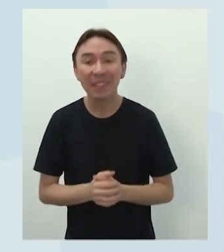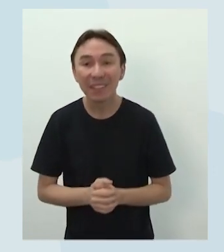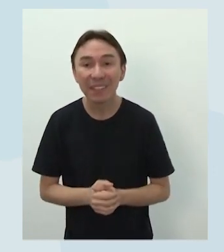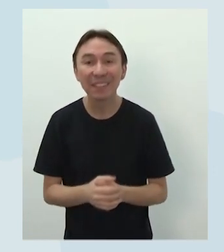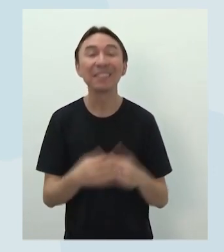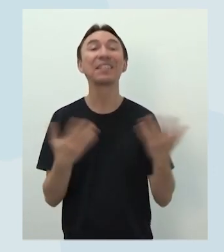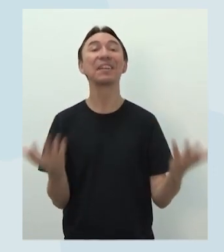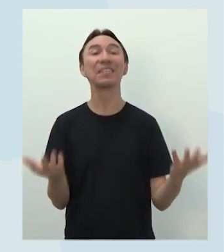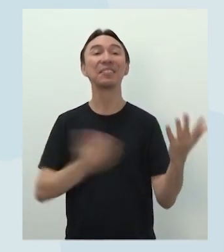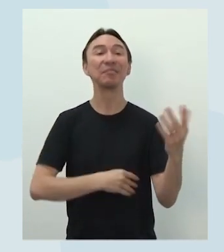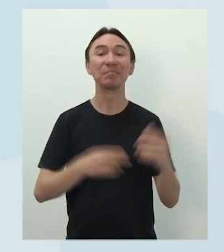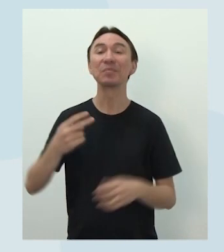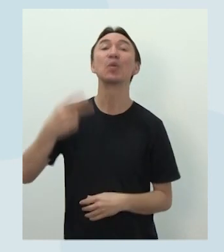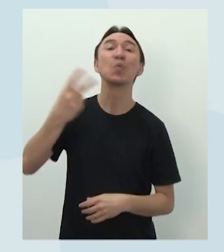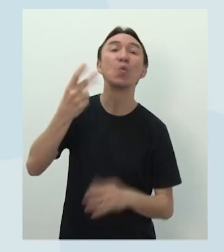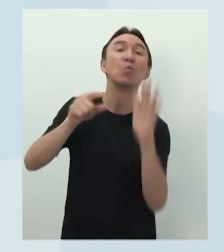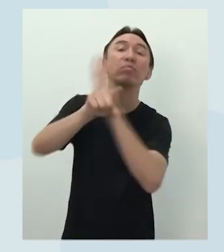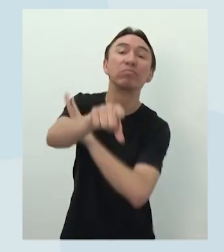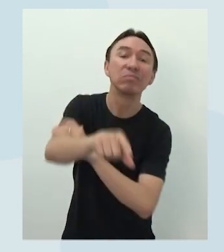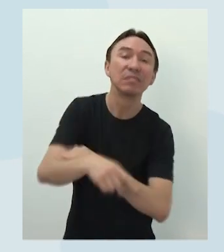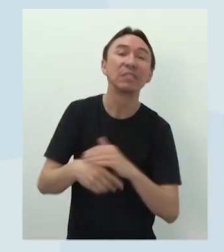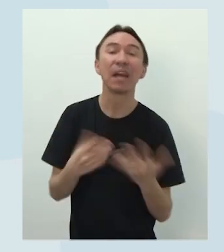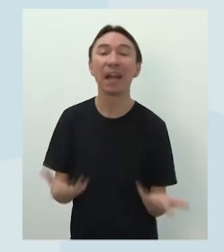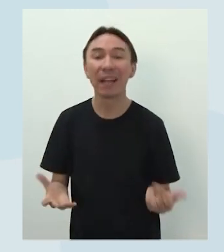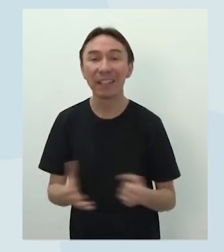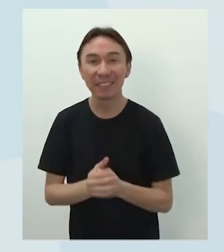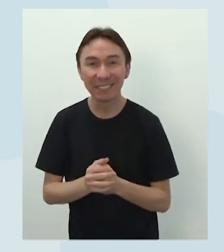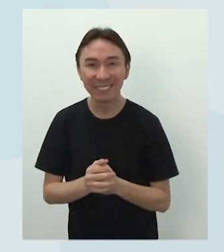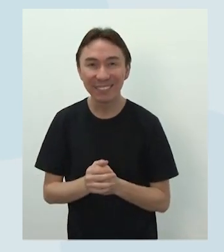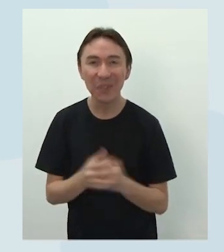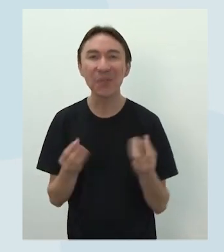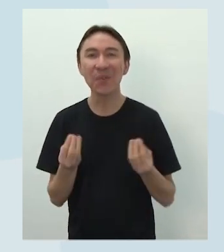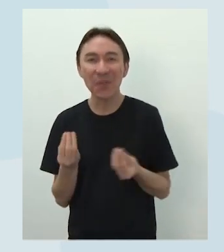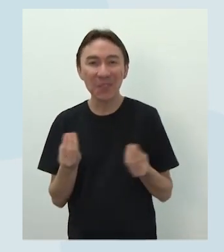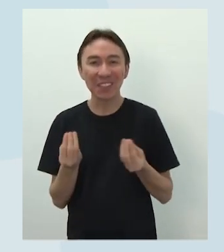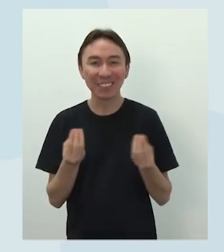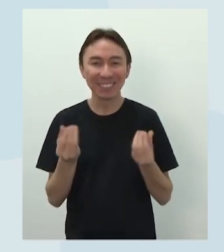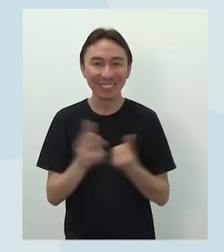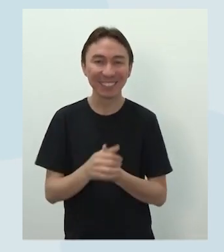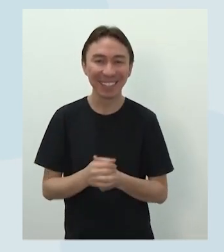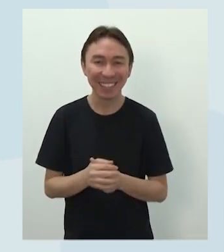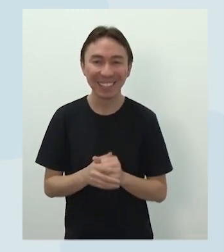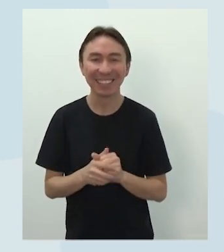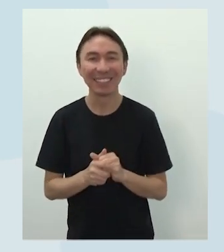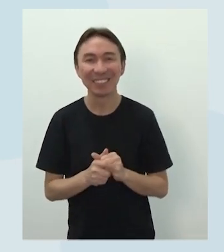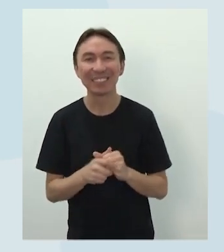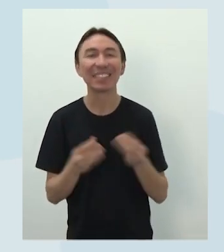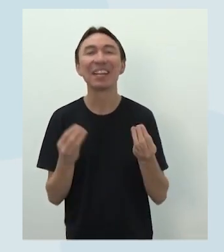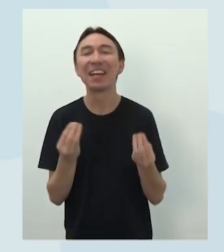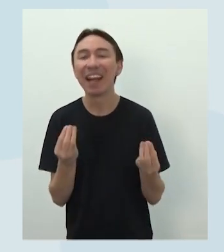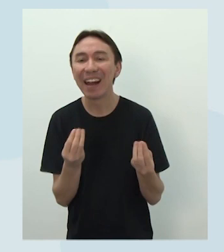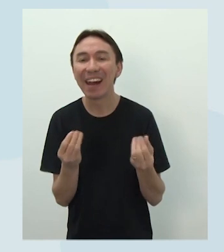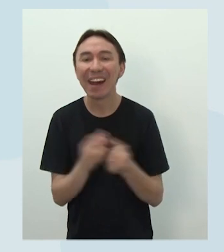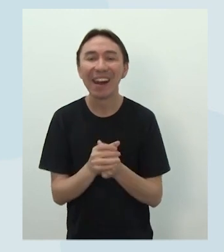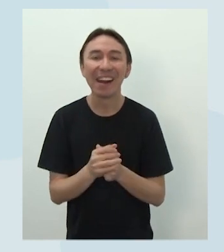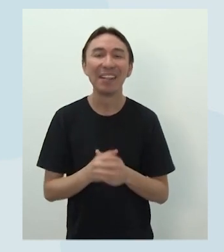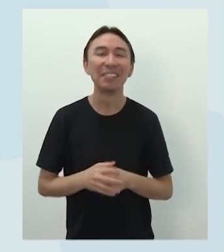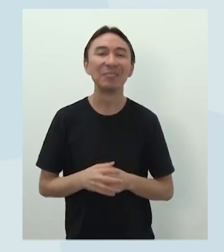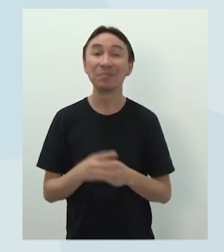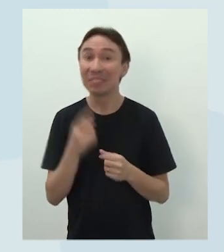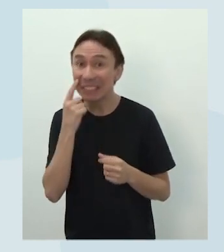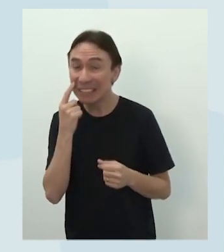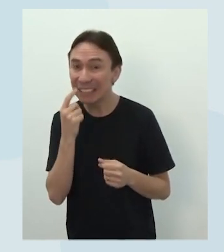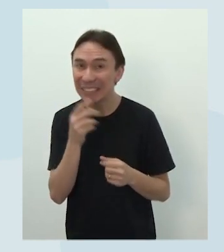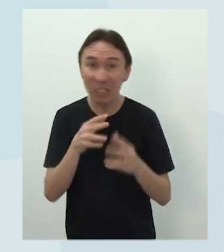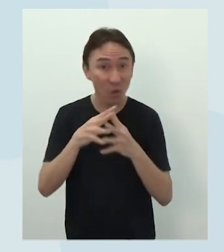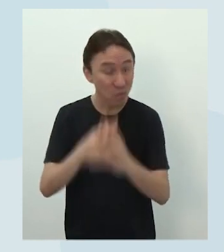segunda. A segunda. Vocês estão respondendo a um ainda. A um está misturando as respostas, né? Aqui o nosso chat está organizando tudo direitinho. É porque